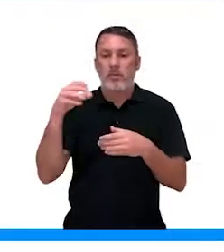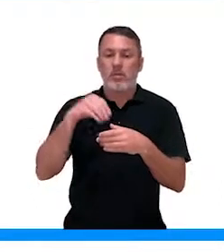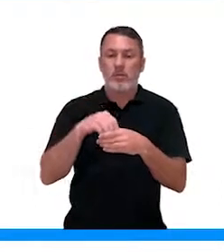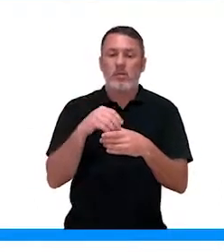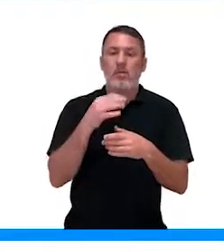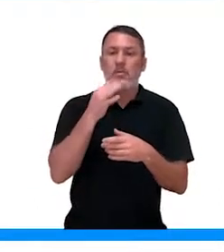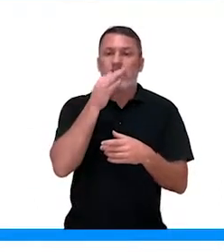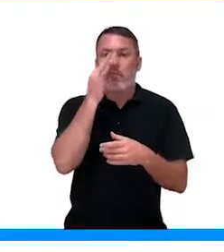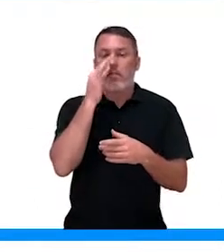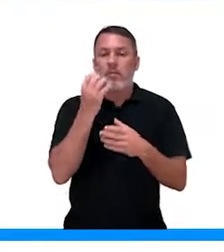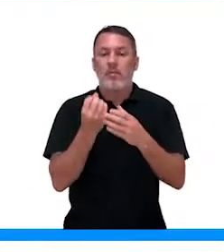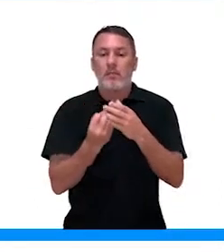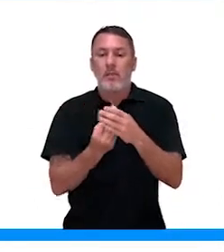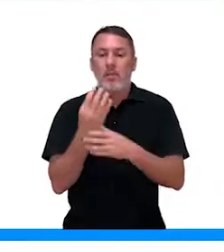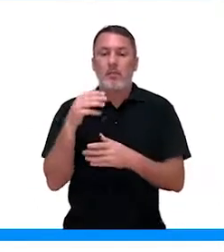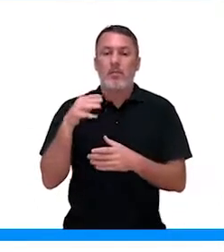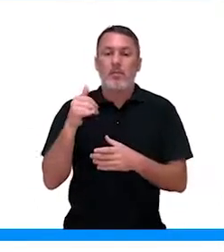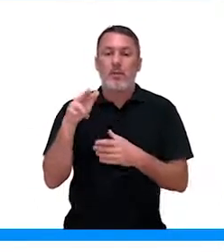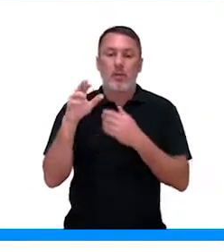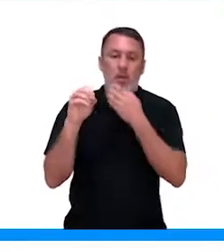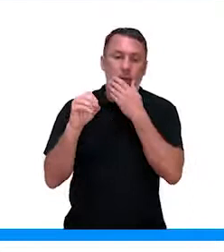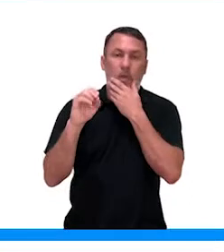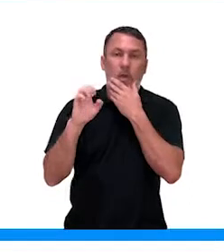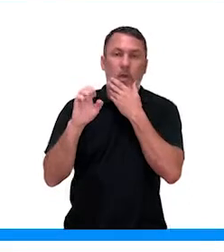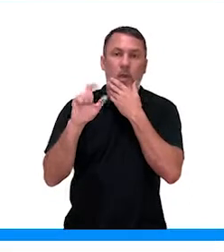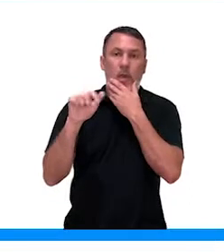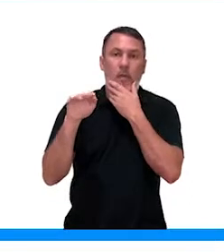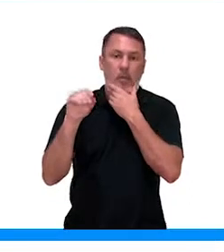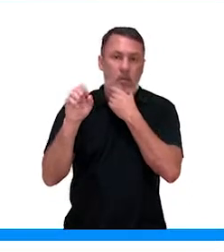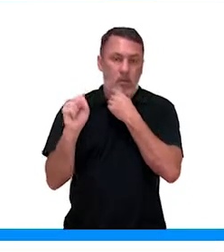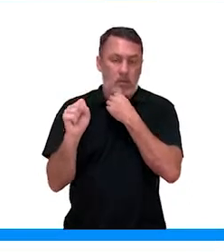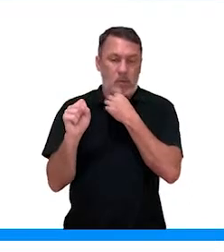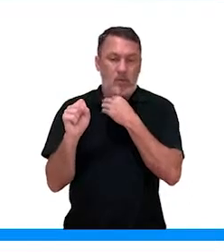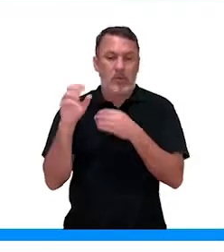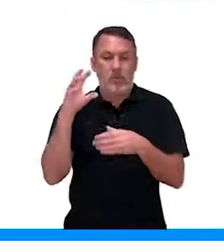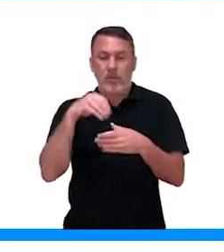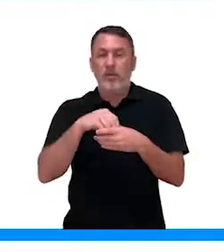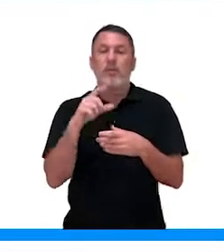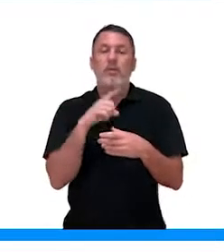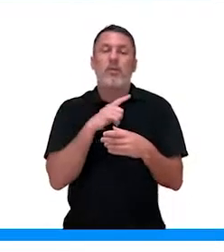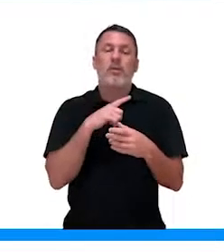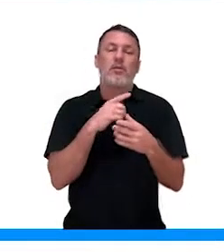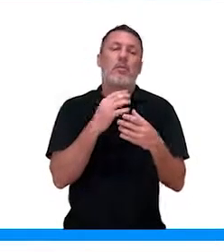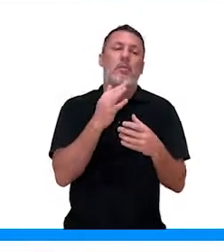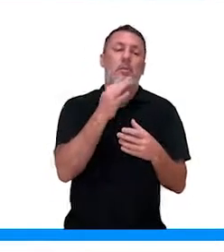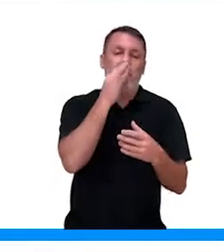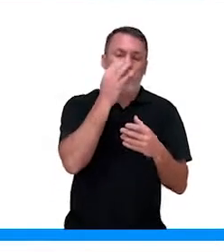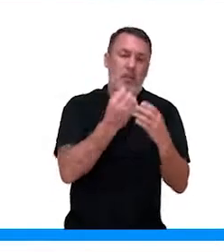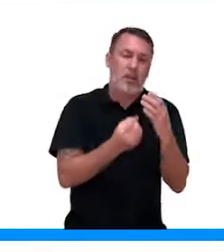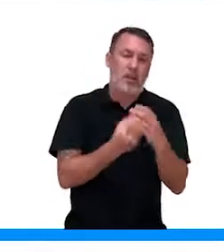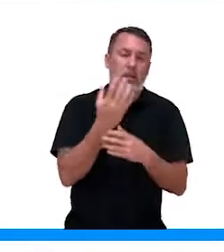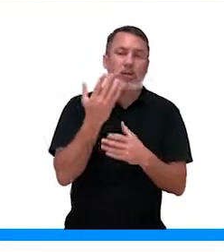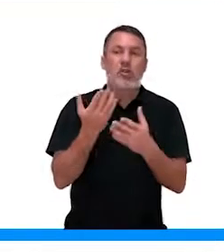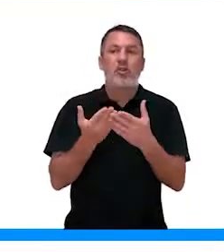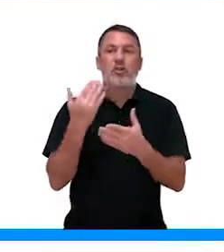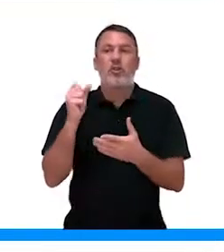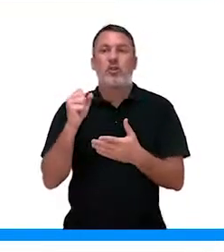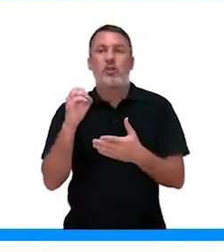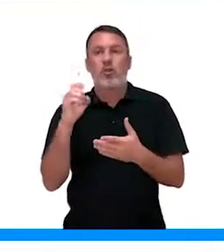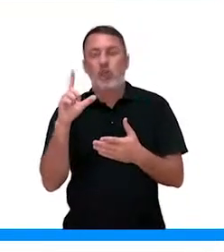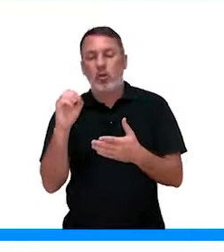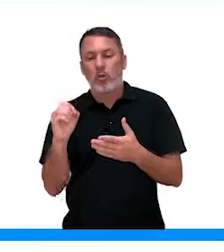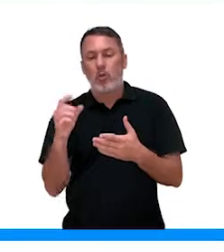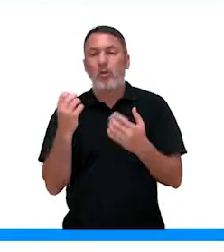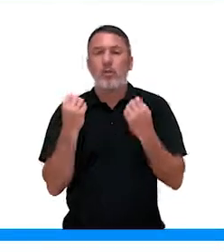fornecem às plantas microelementos. Então, gente vai ter aí sais minerais que a planta retira do